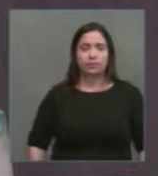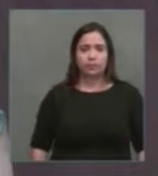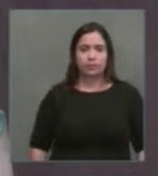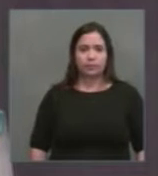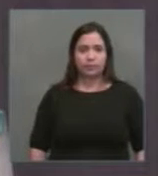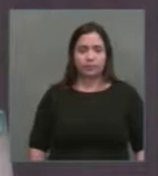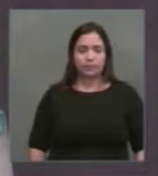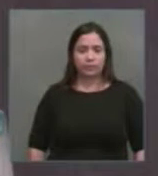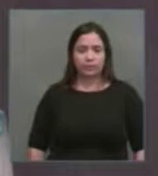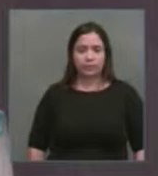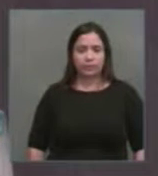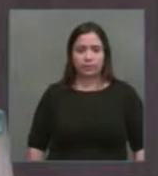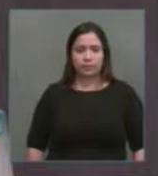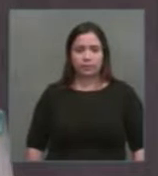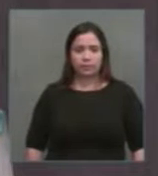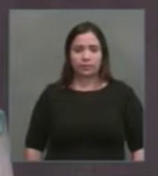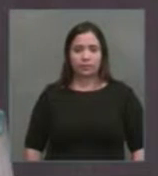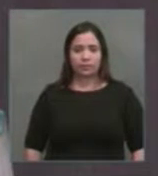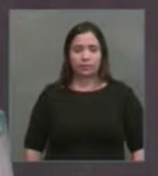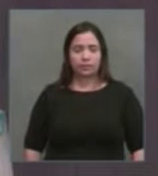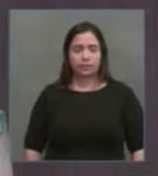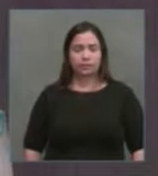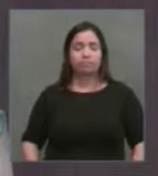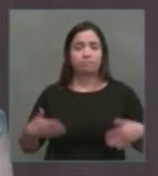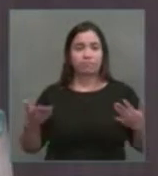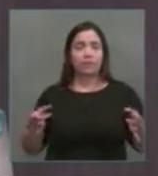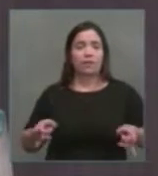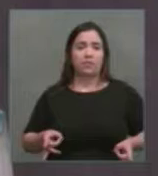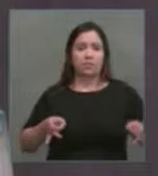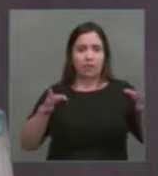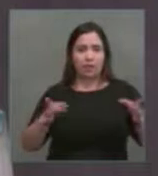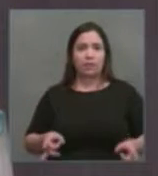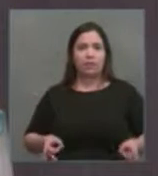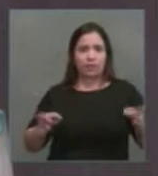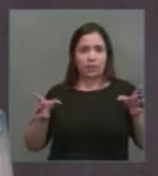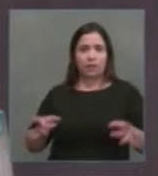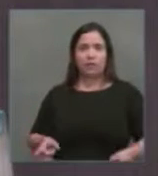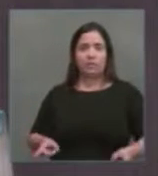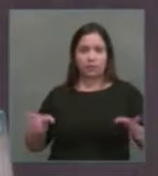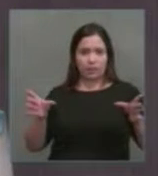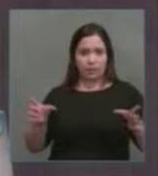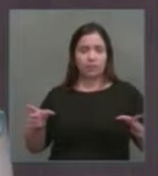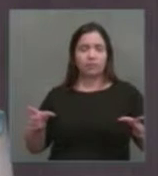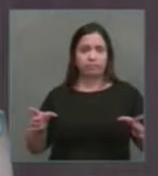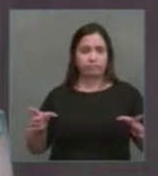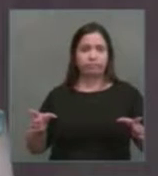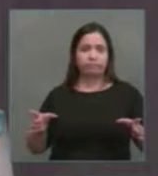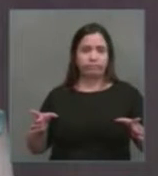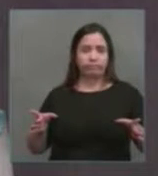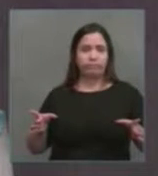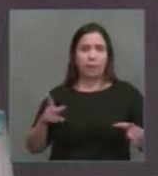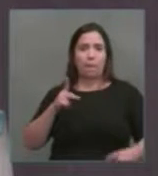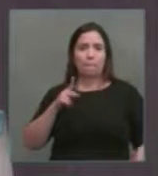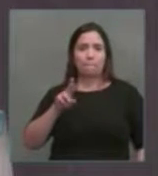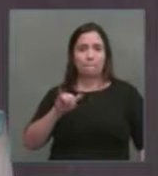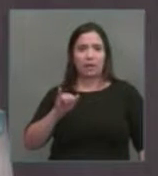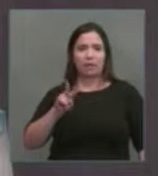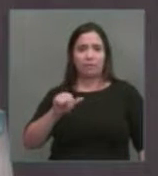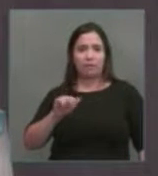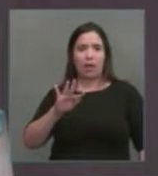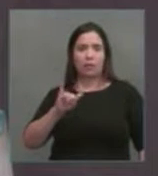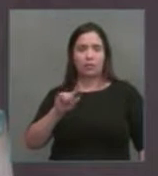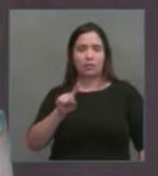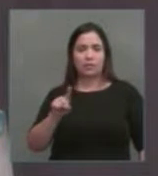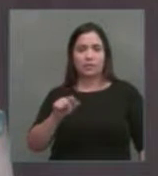E estas privatizações e concessões parece que já estão fazendo escola também